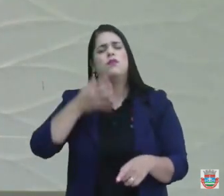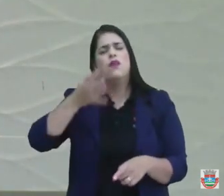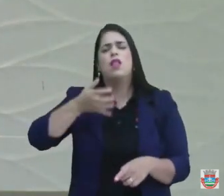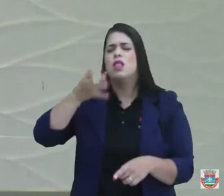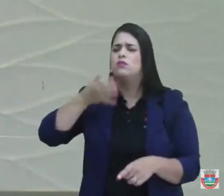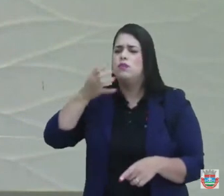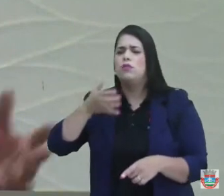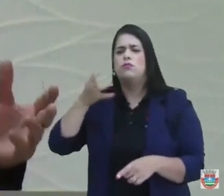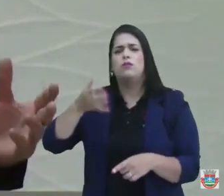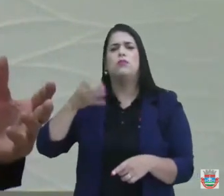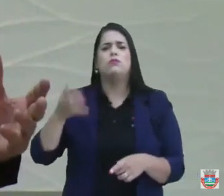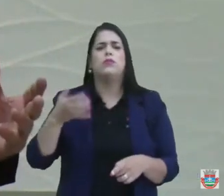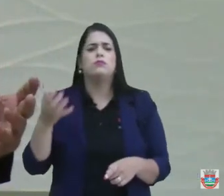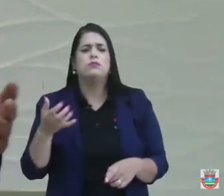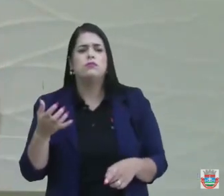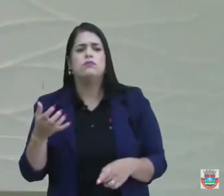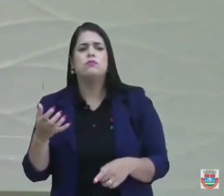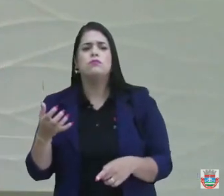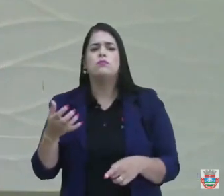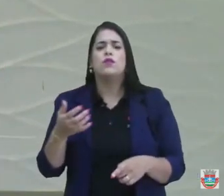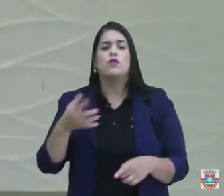aqui do que falaram.